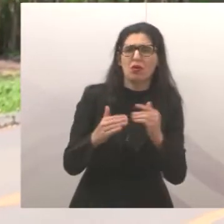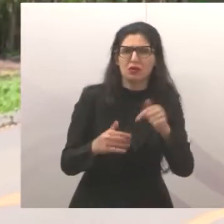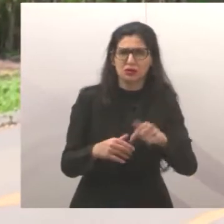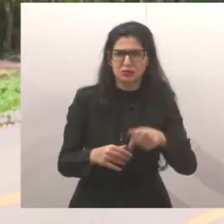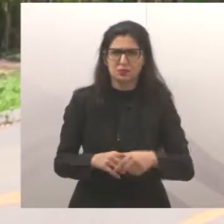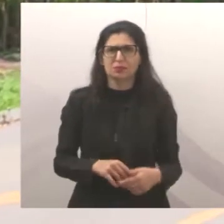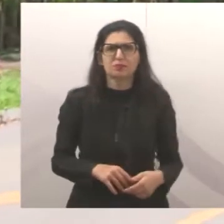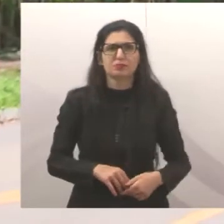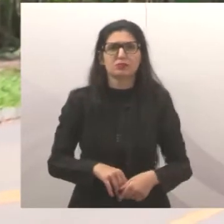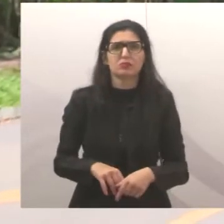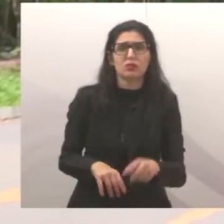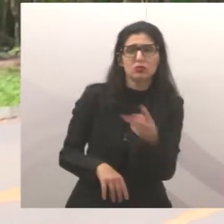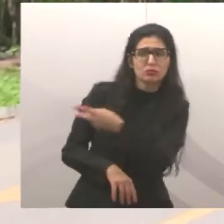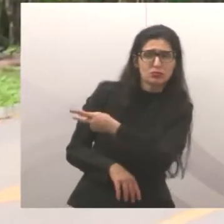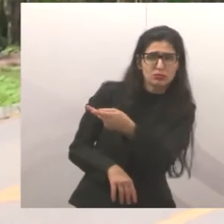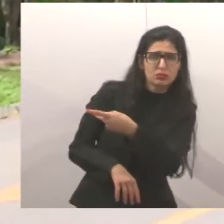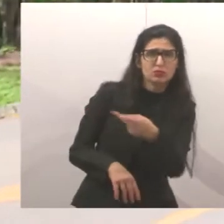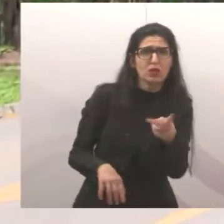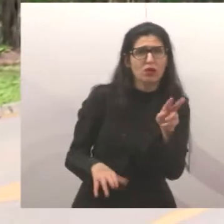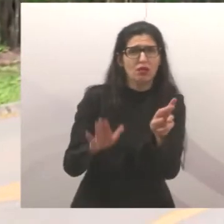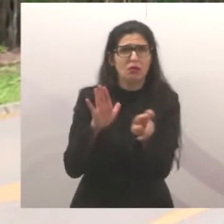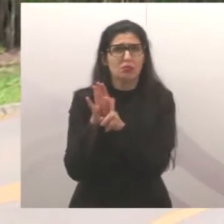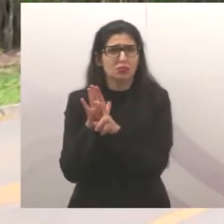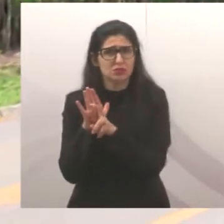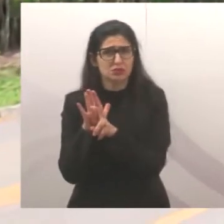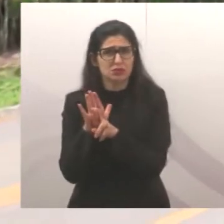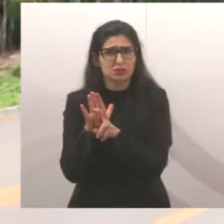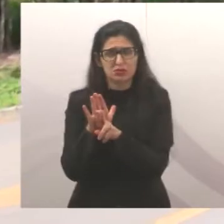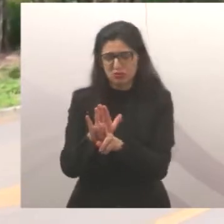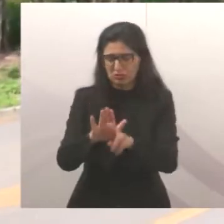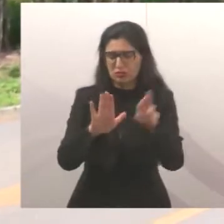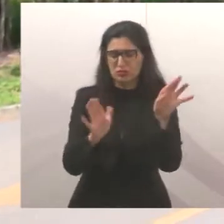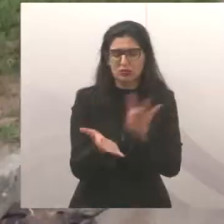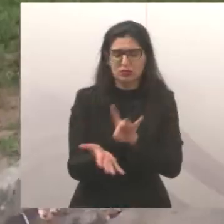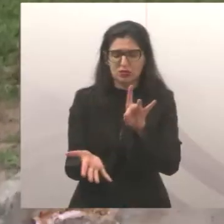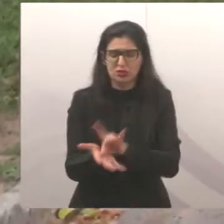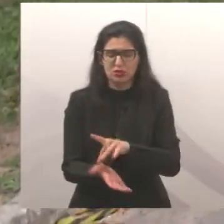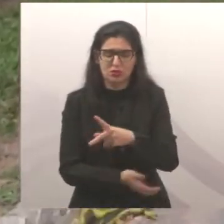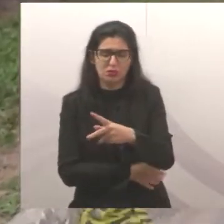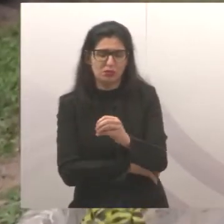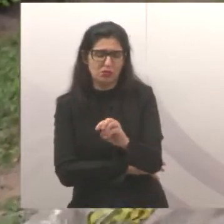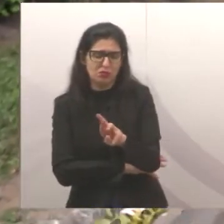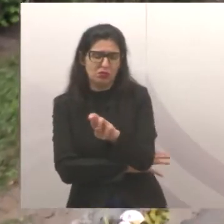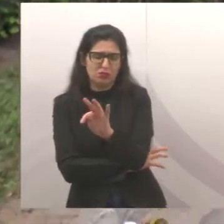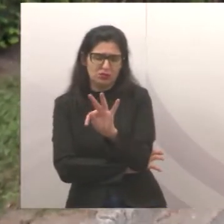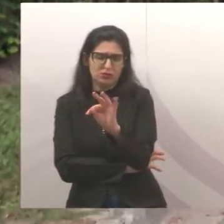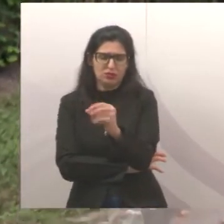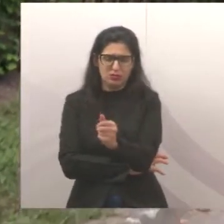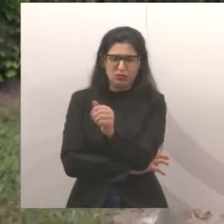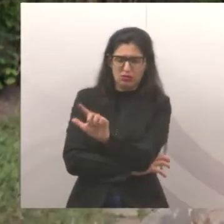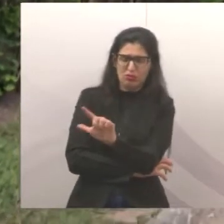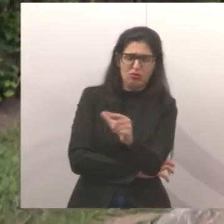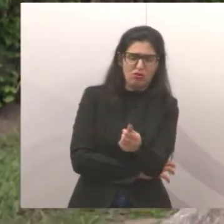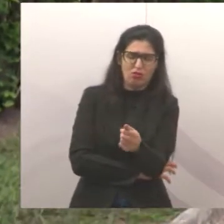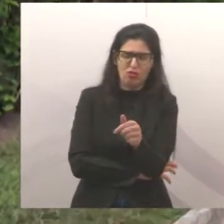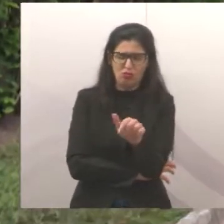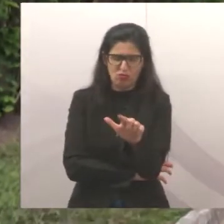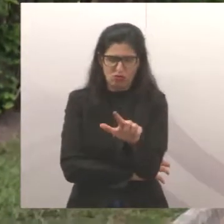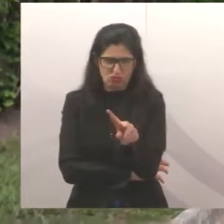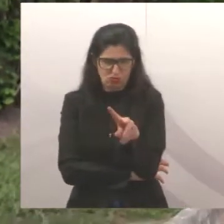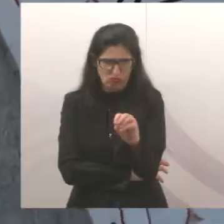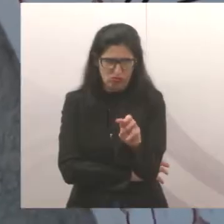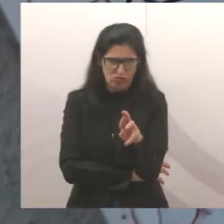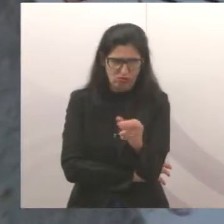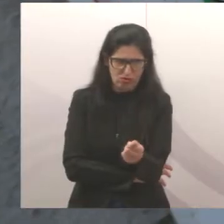vocês estão representando aqui realmente o Portal Alvorada, os moradores aqui, e também o 1º de